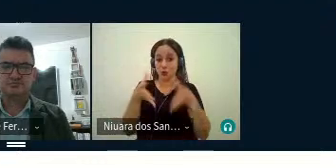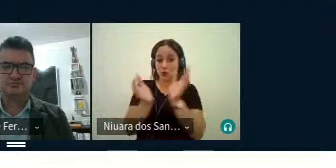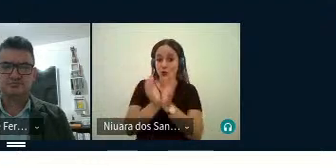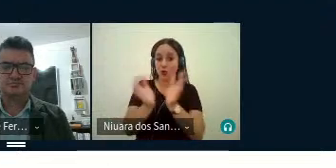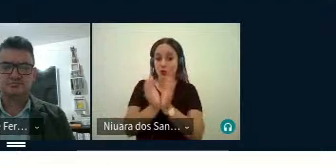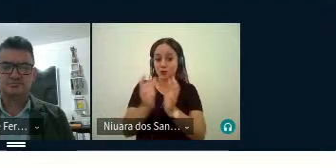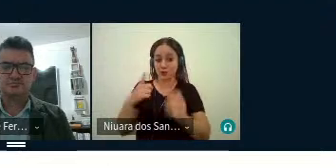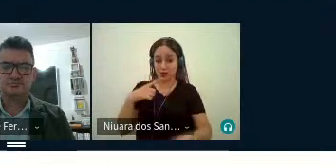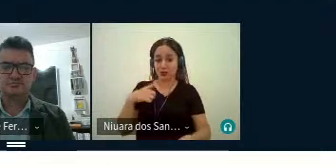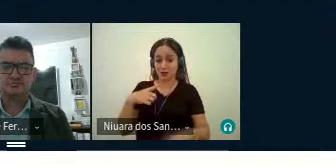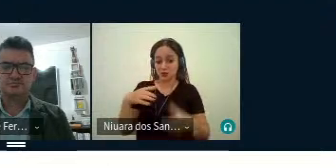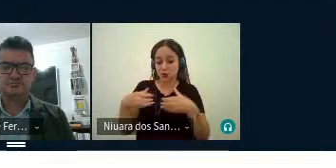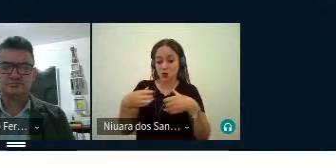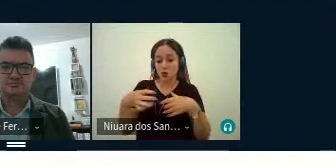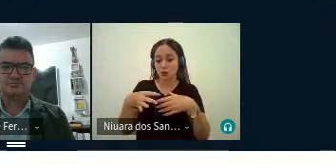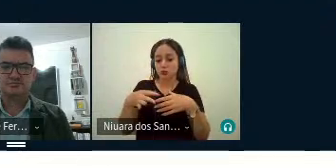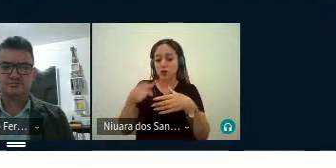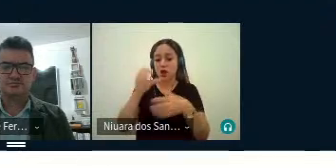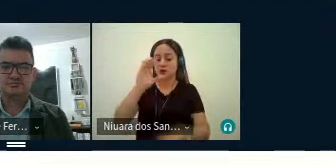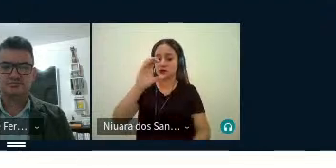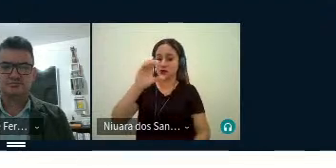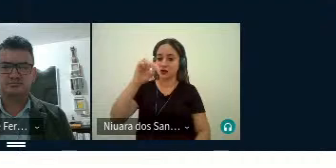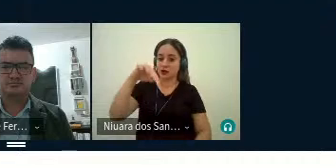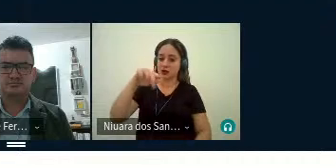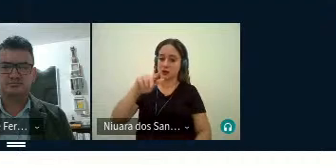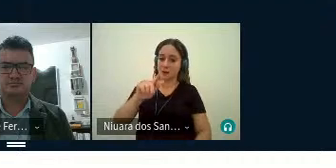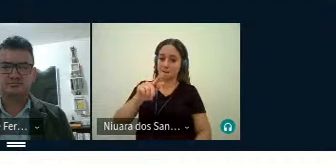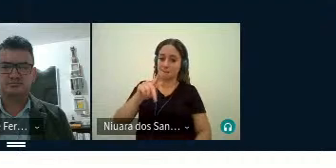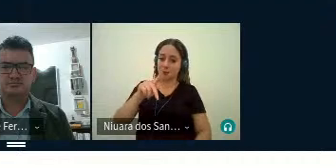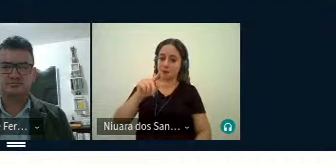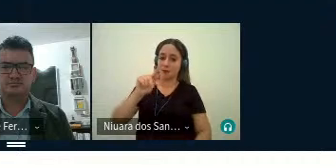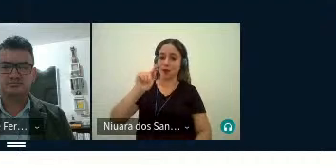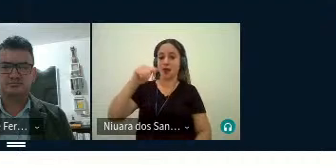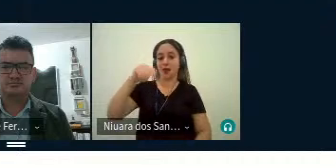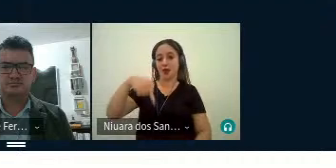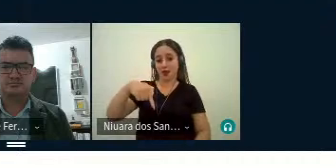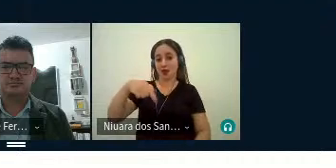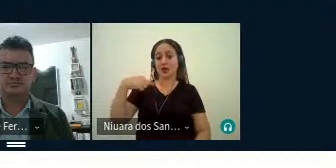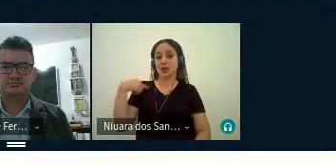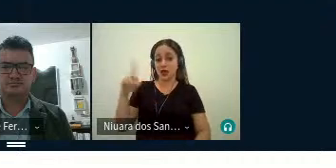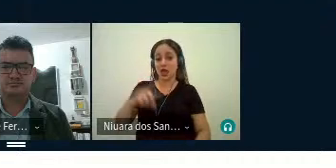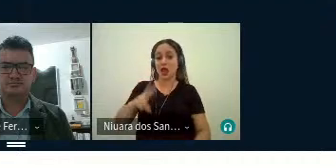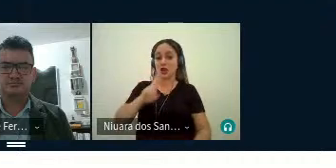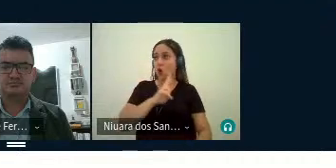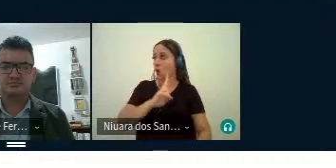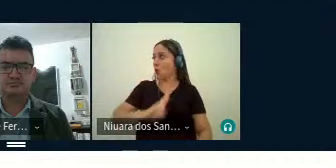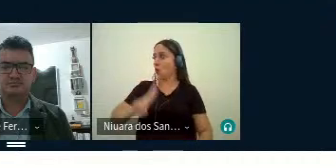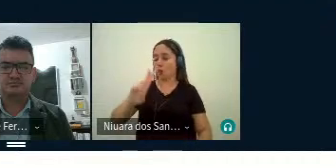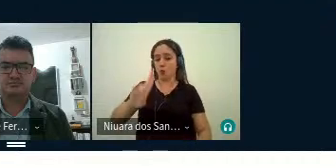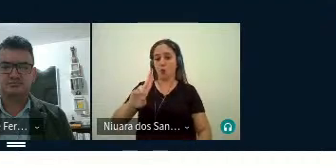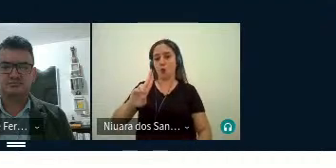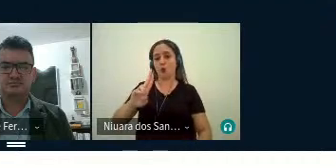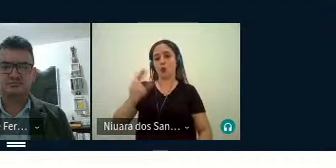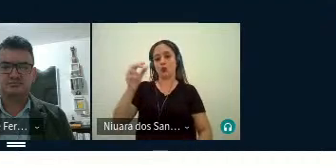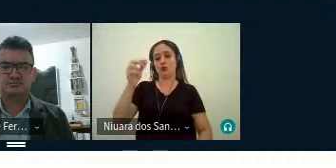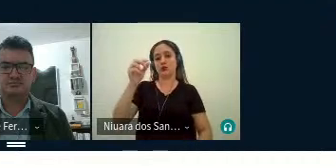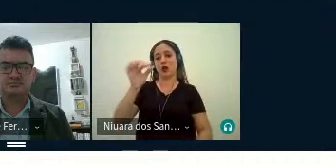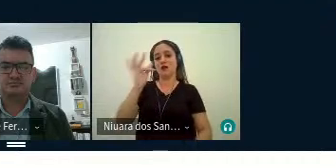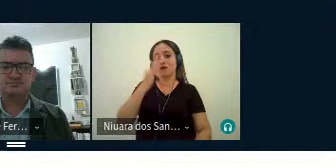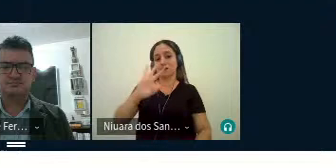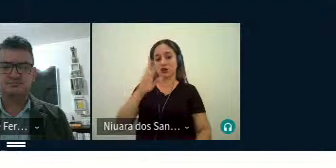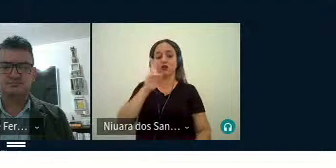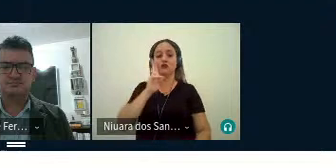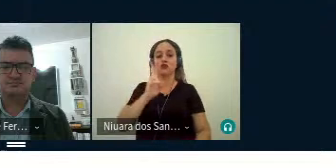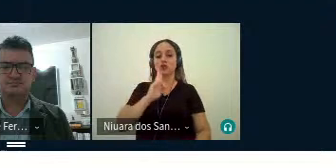CNPq, cujas líderes são docentes do Departamento de Línguas Estrangeiras da Universidade Federal de Rondônia. O principal